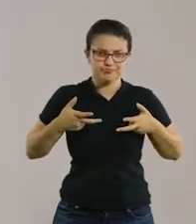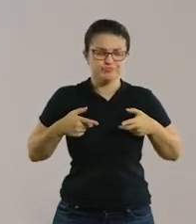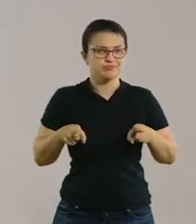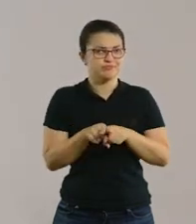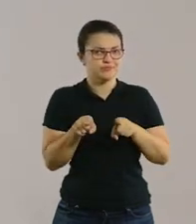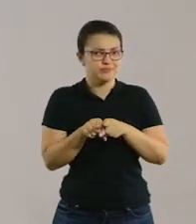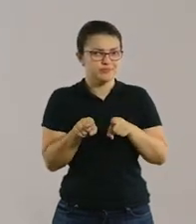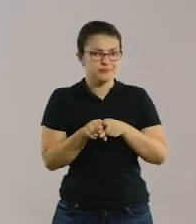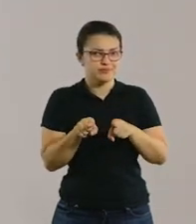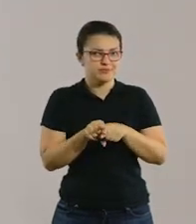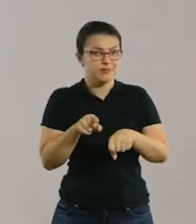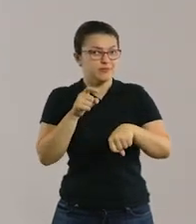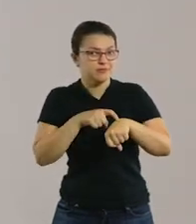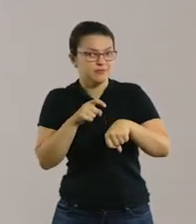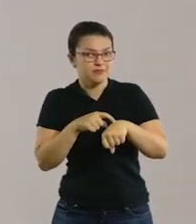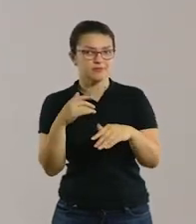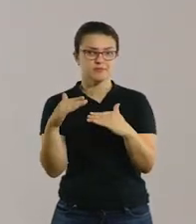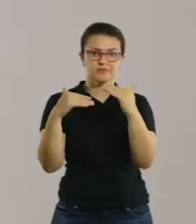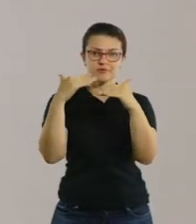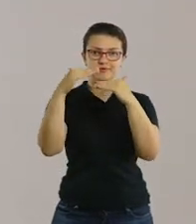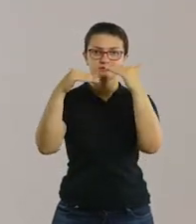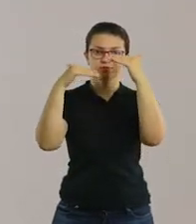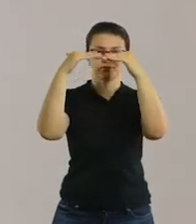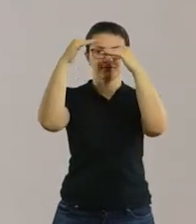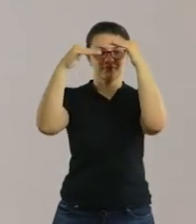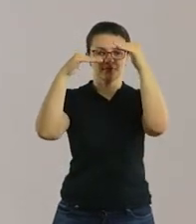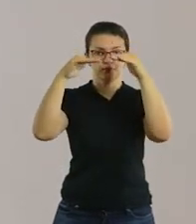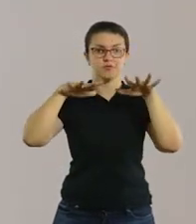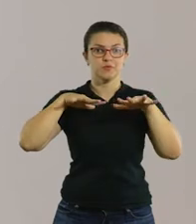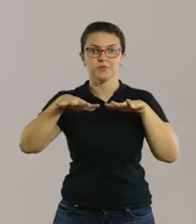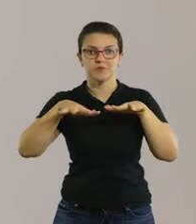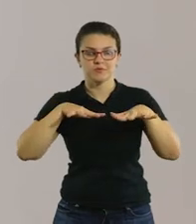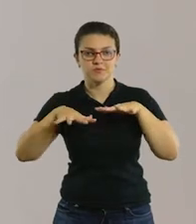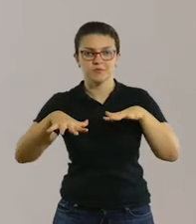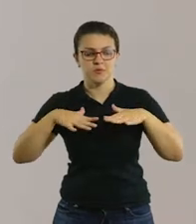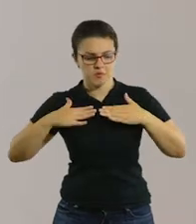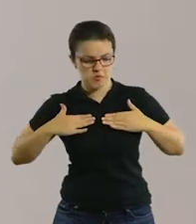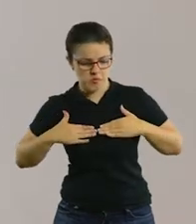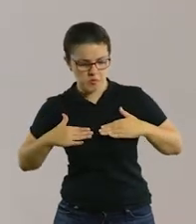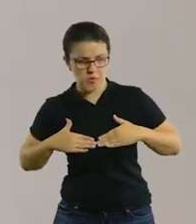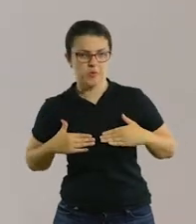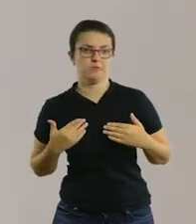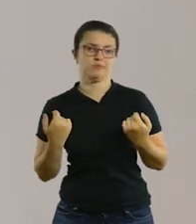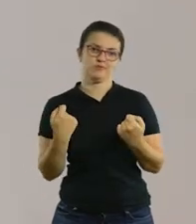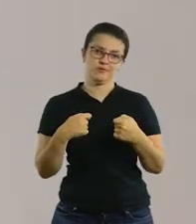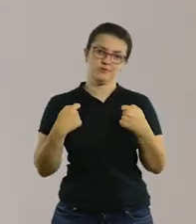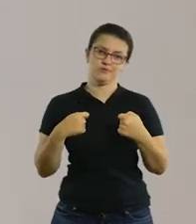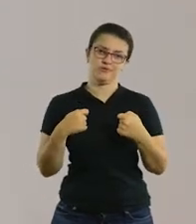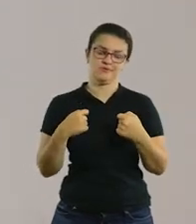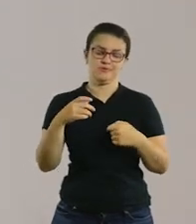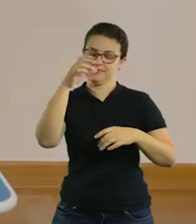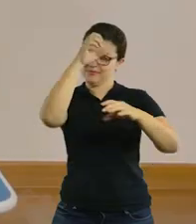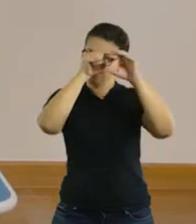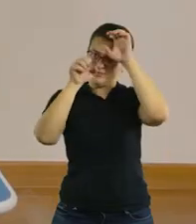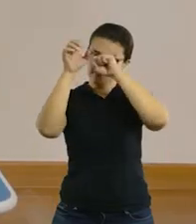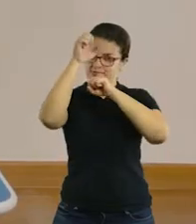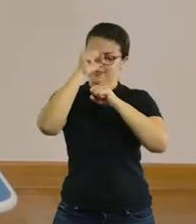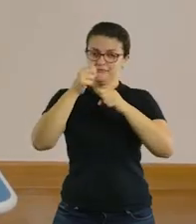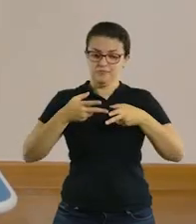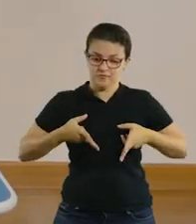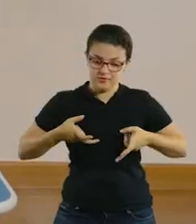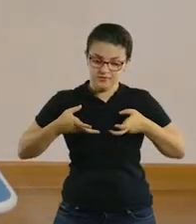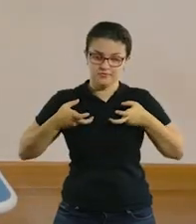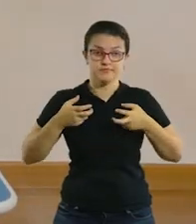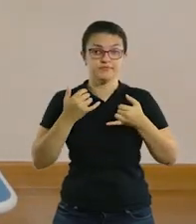bem o seu tempo de reação no desenvolvimento psicomotor que ela precisa aprender e desenvolver ao decorrer do tempo, tá bom? Eu estou